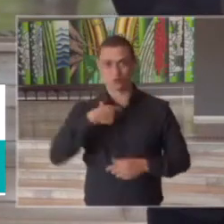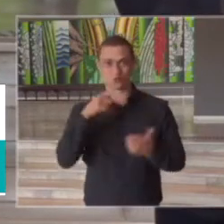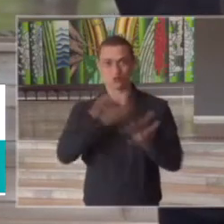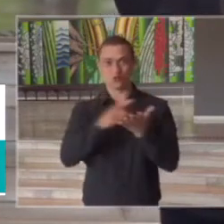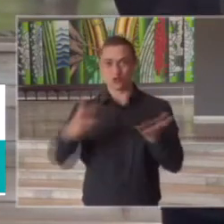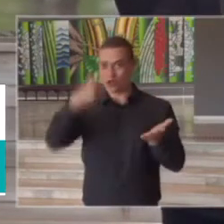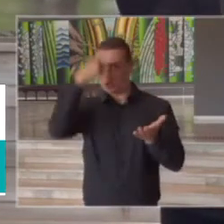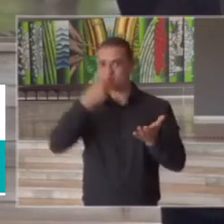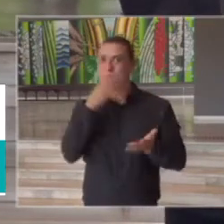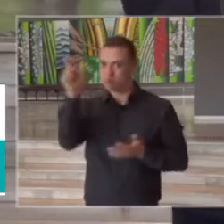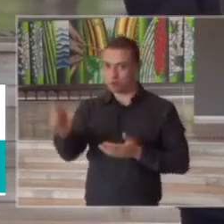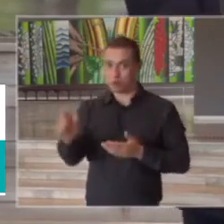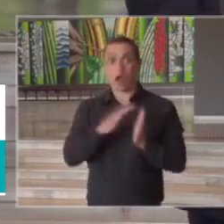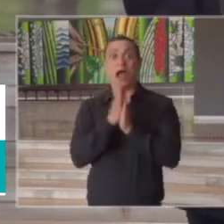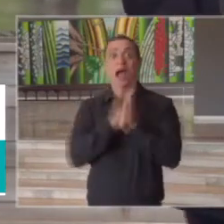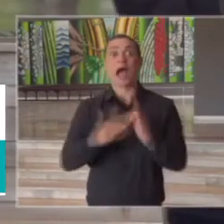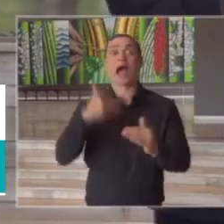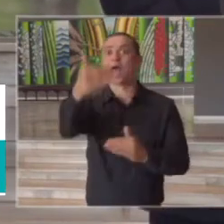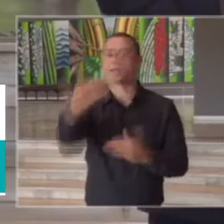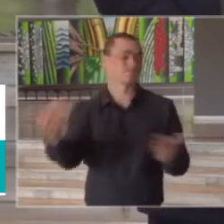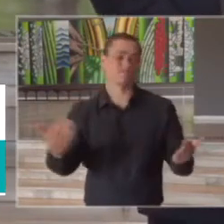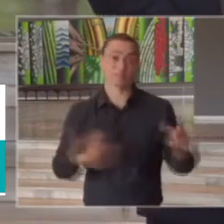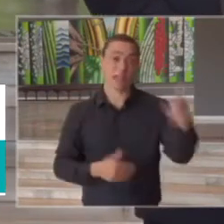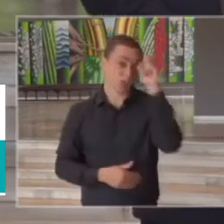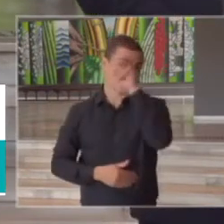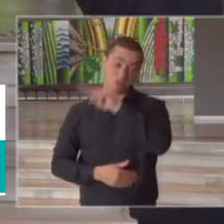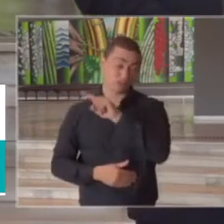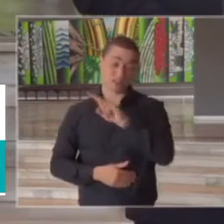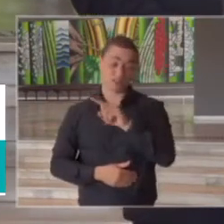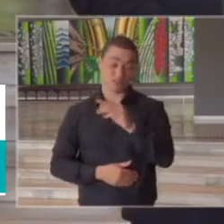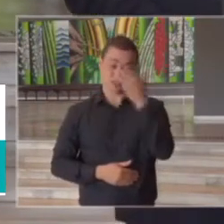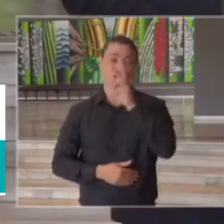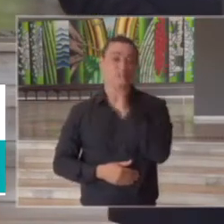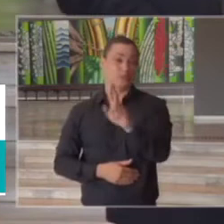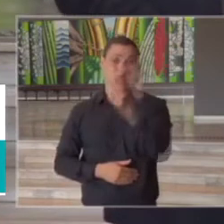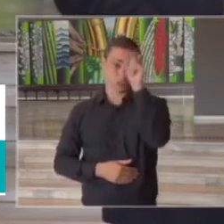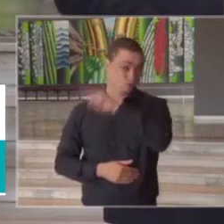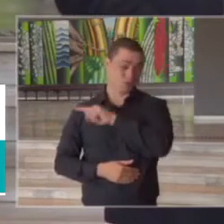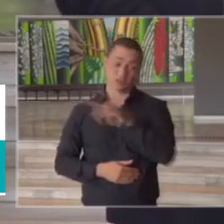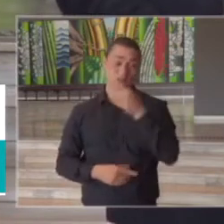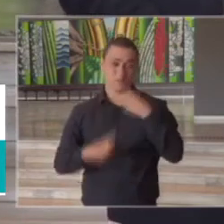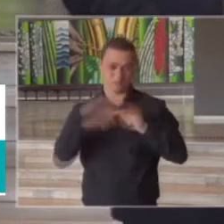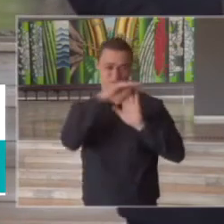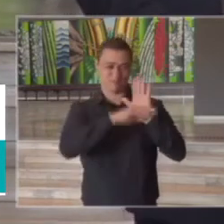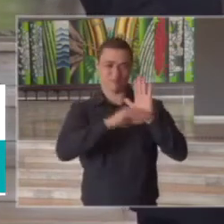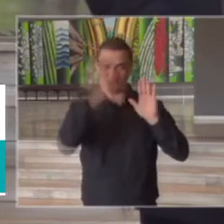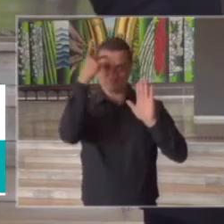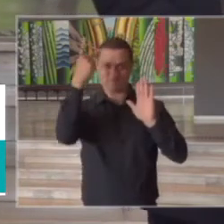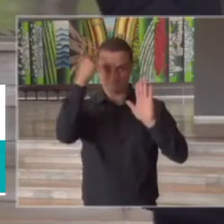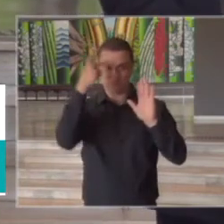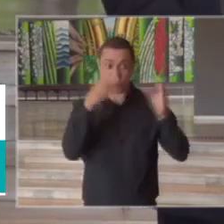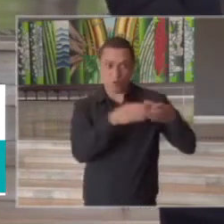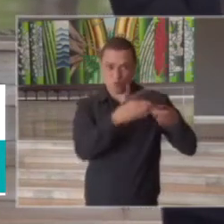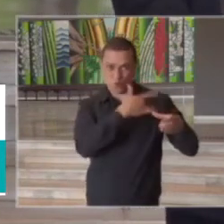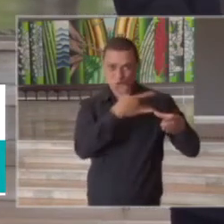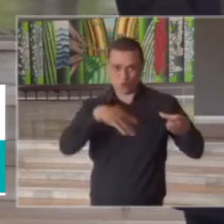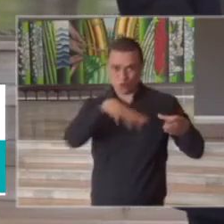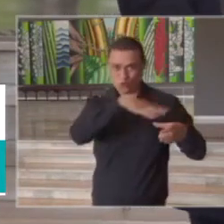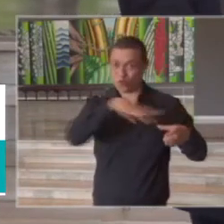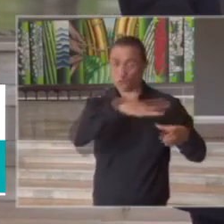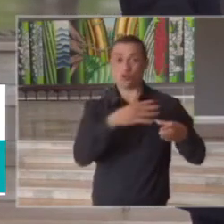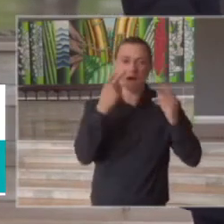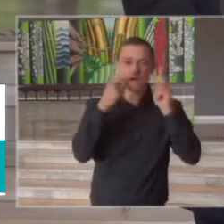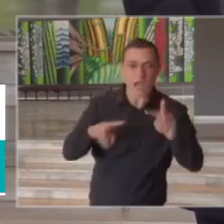como é o William Cury é difícil fazer previsões com antecedência por isso que o plano São Paulo e o comitê de saúde atuam